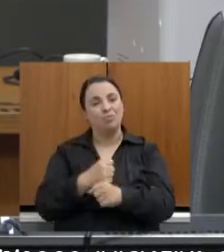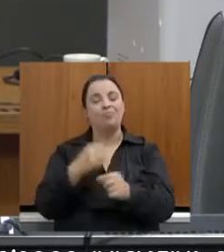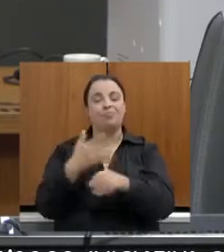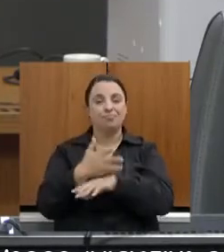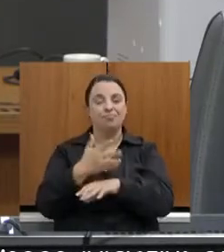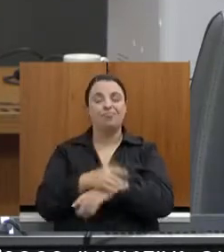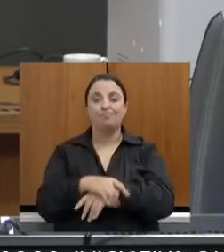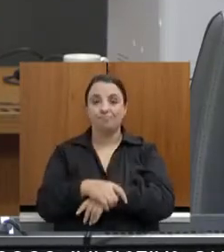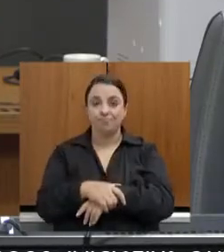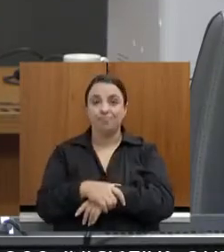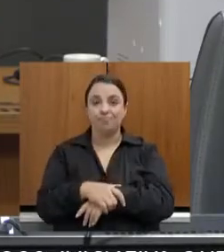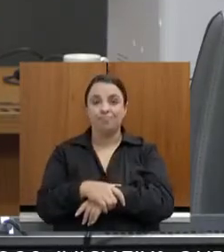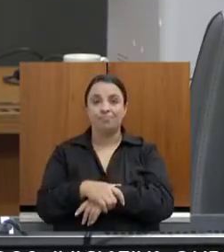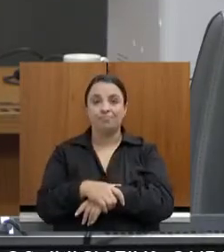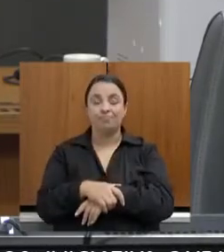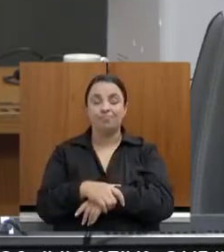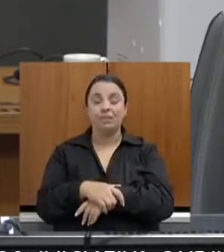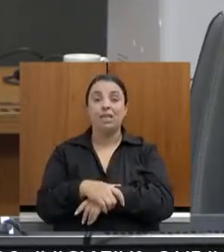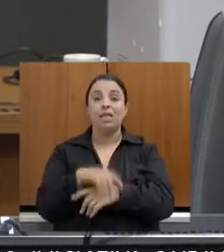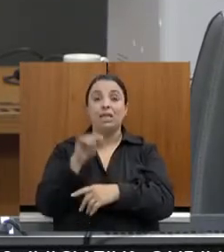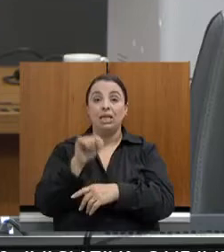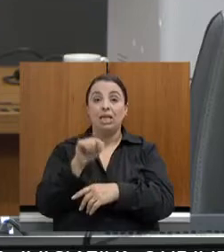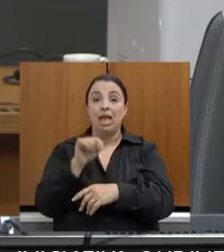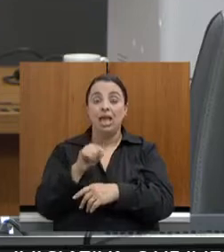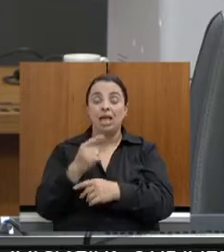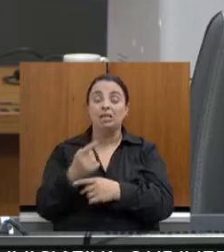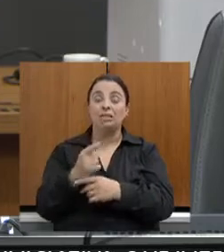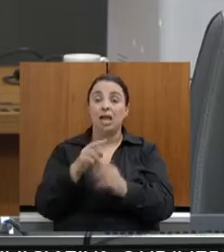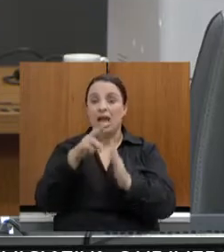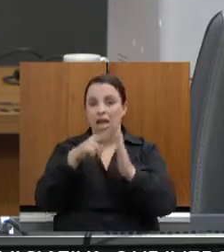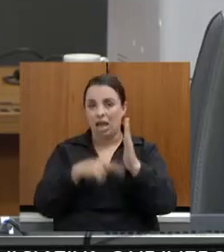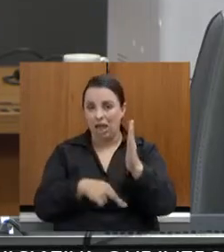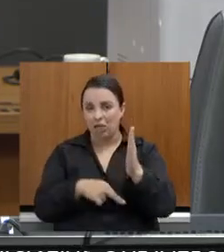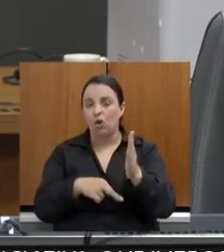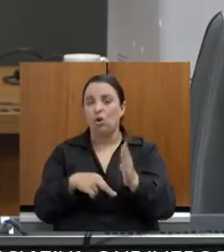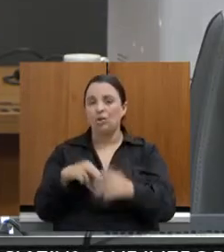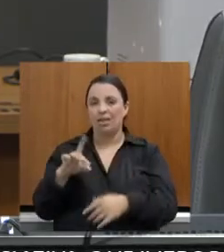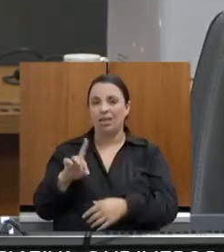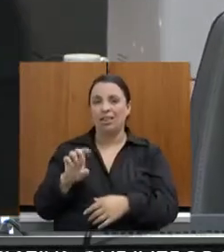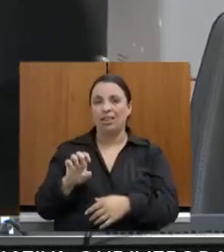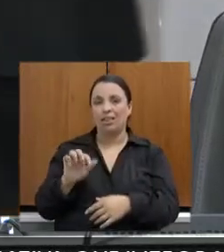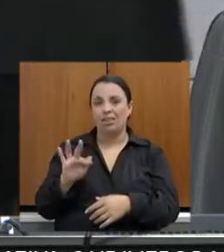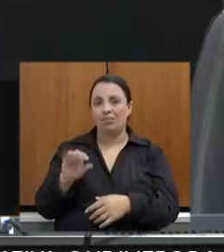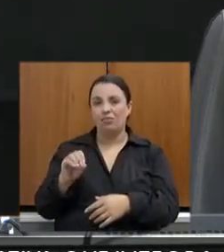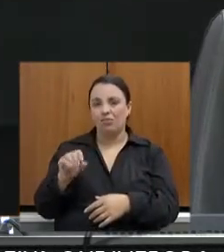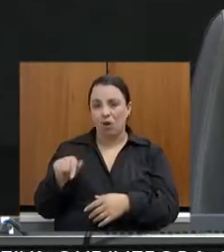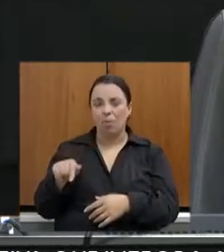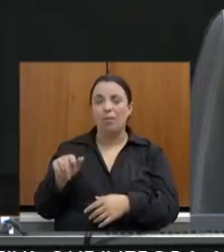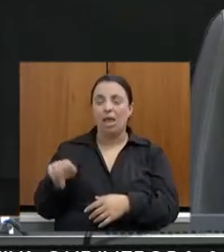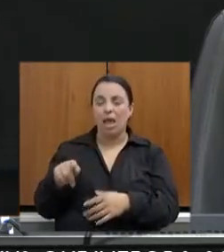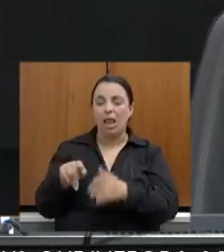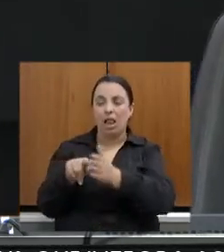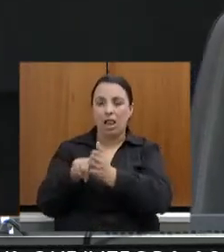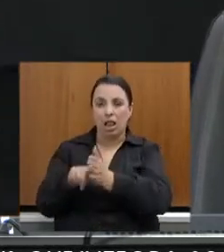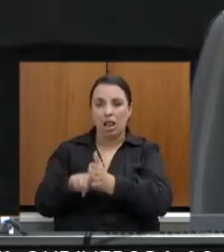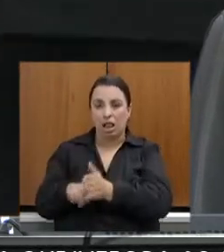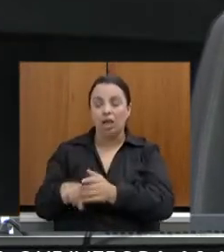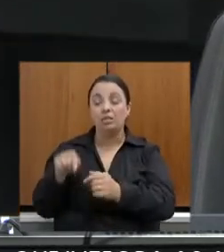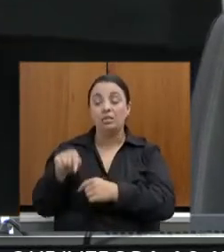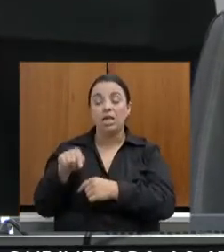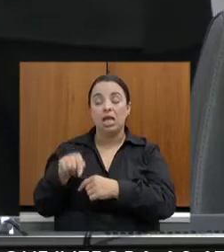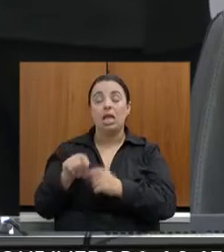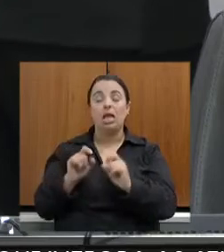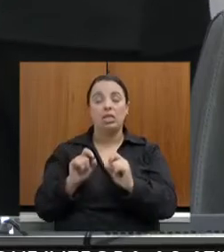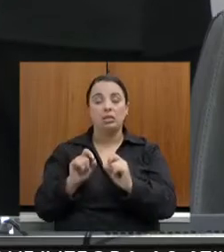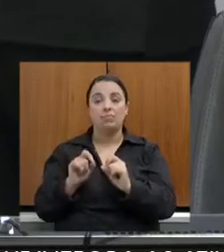E o que a gente tem buscado nesse relatório que a Defop está desenvolvendo agora, ao longo desse tempo, o que a gente está